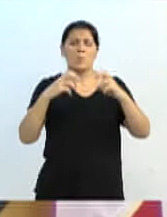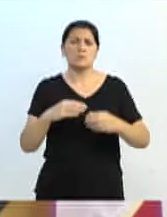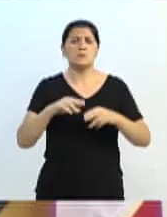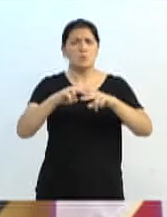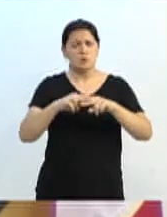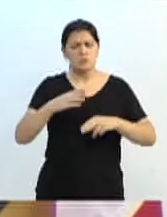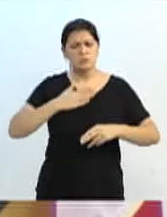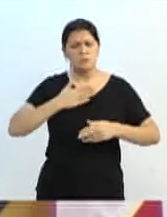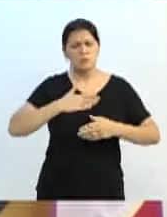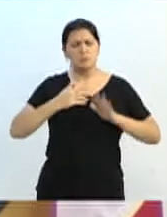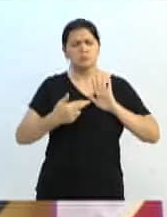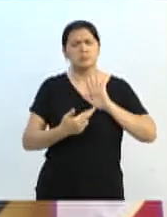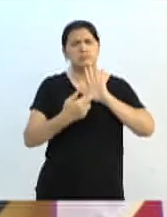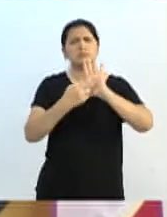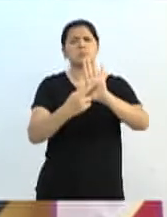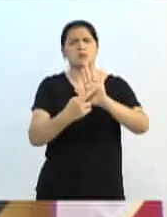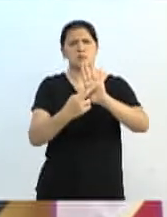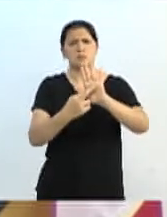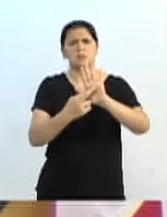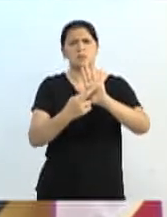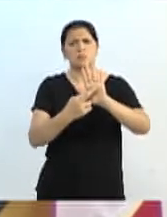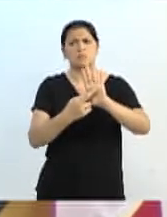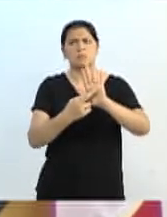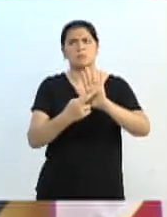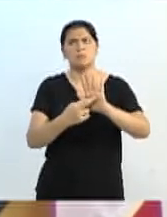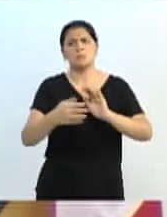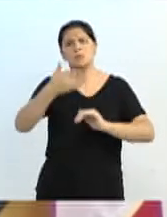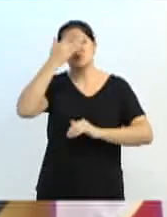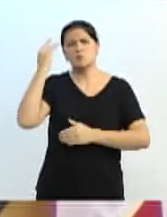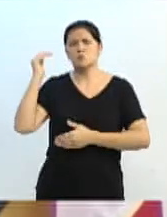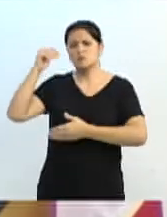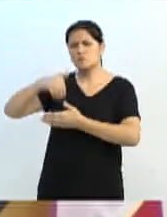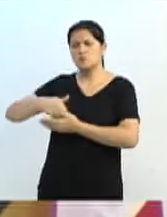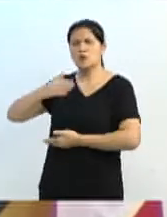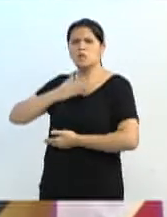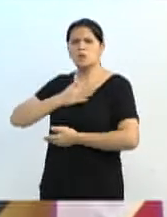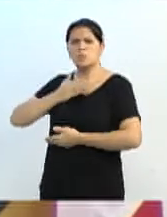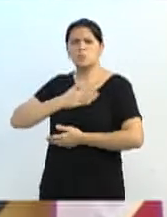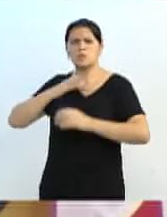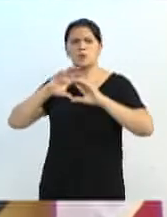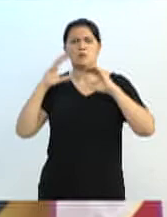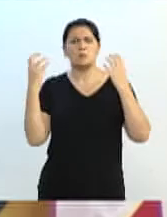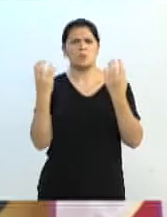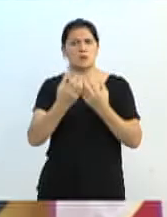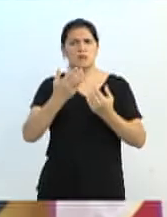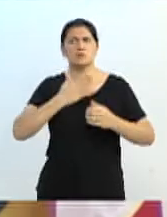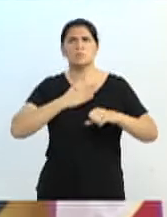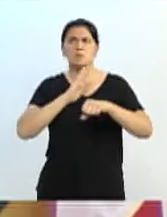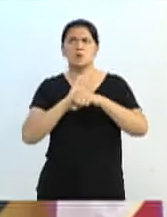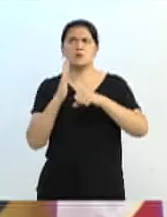representar os meus eleitores, a minha comunidade, o meu bairro e a minha cidade.